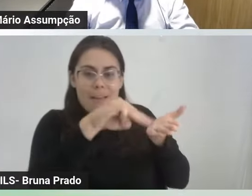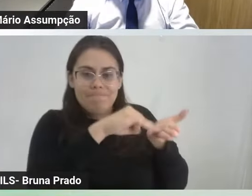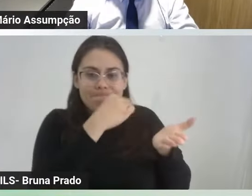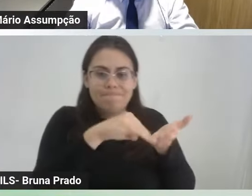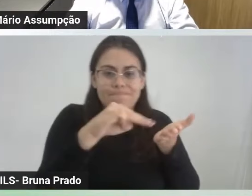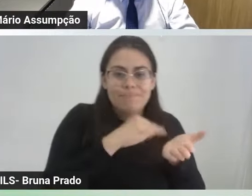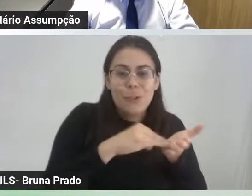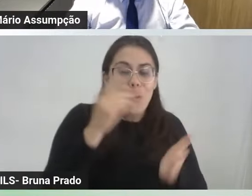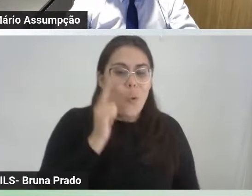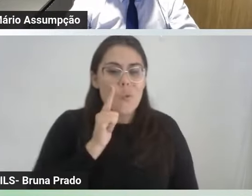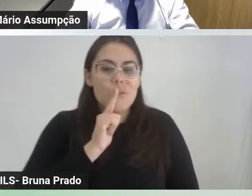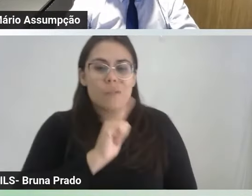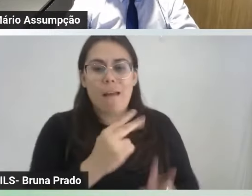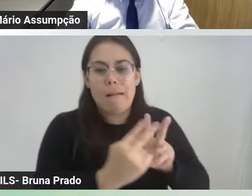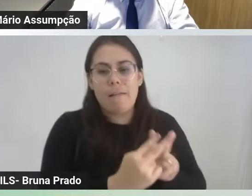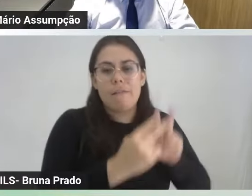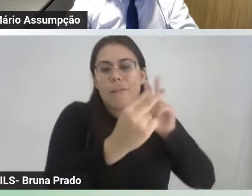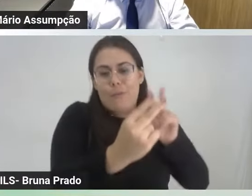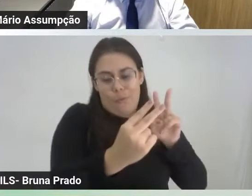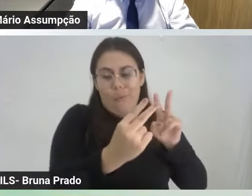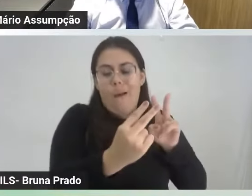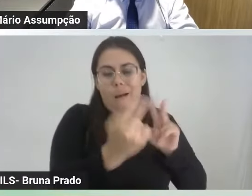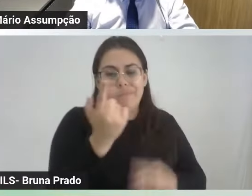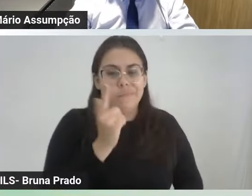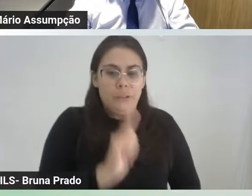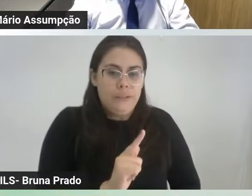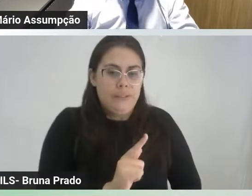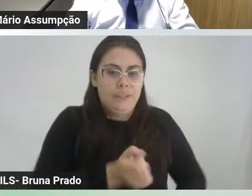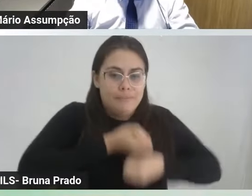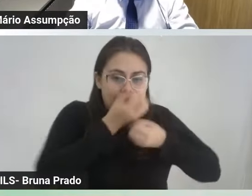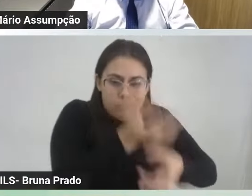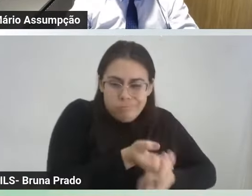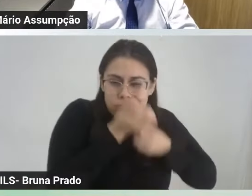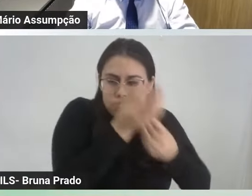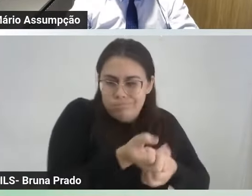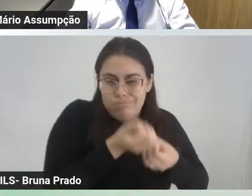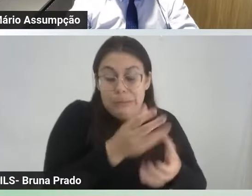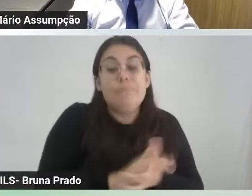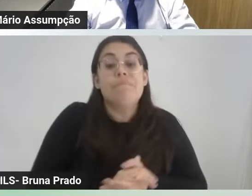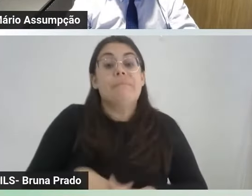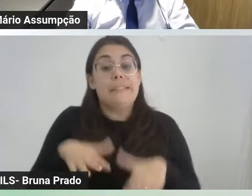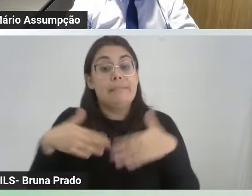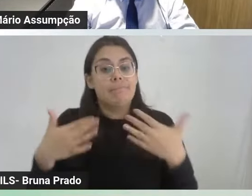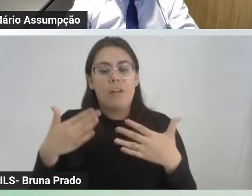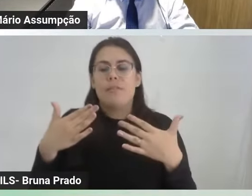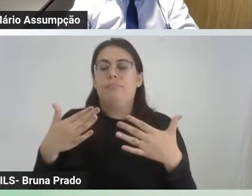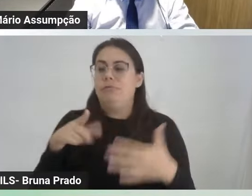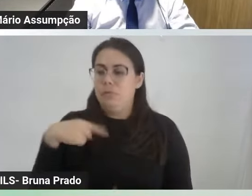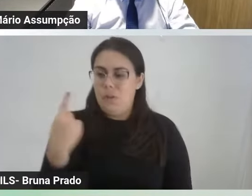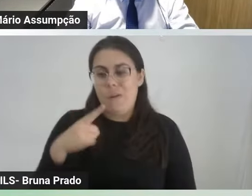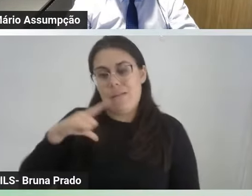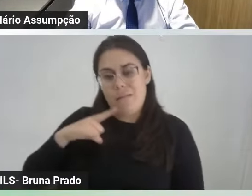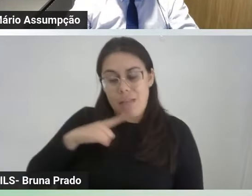e às vezes é até mal compreendido. Então nós temos essa grande e importante ferramenta a ser